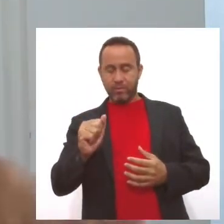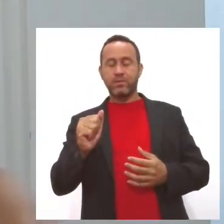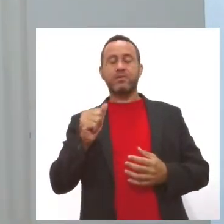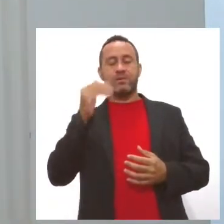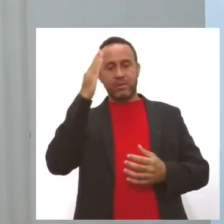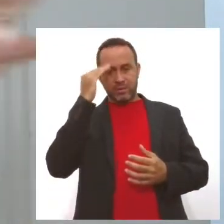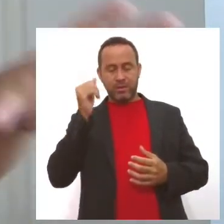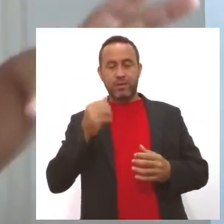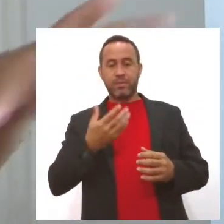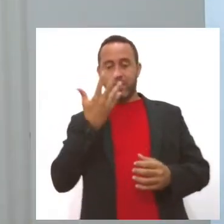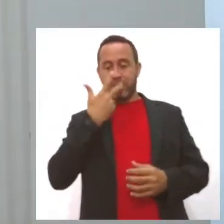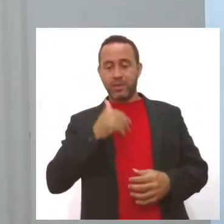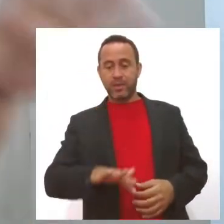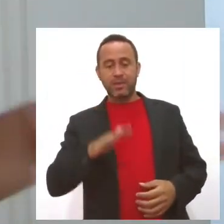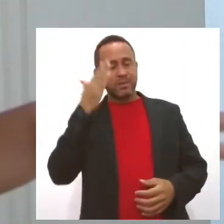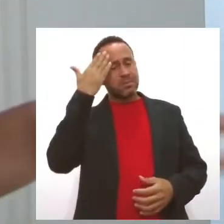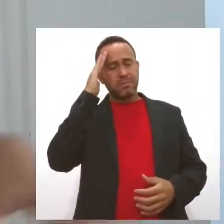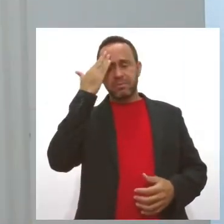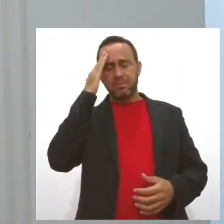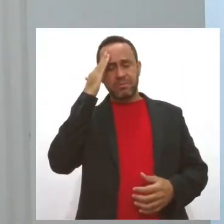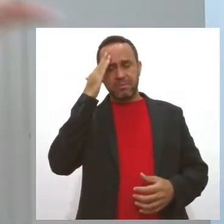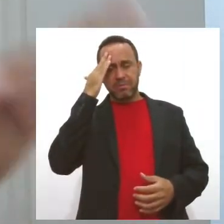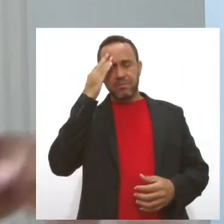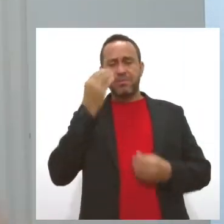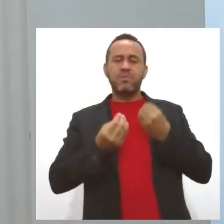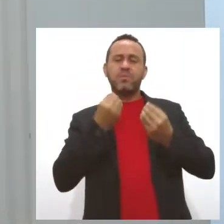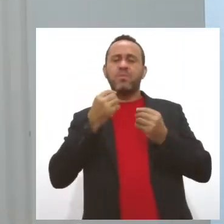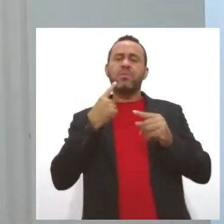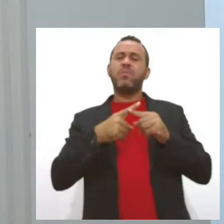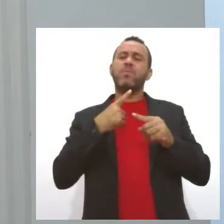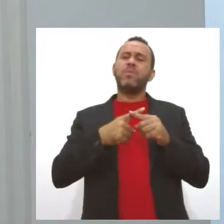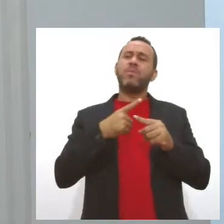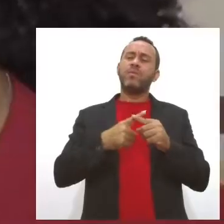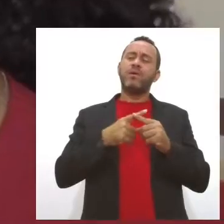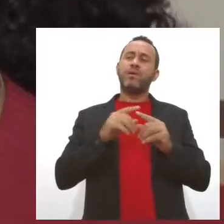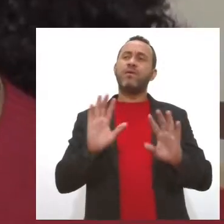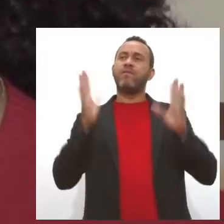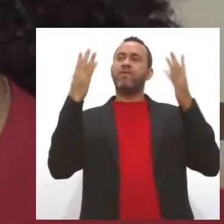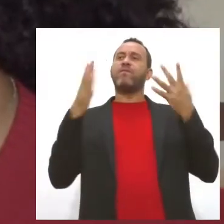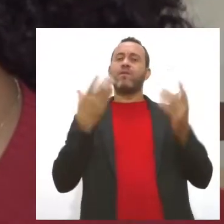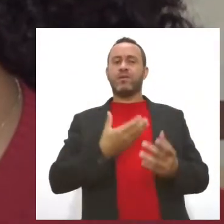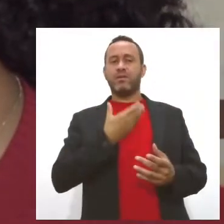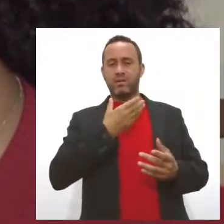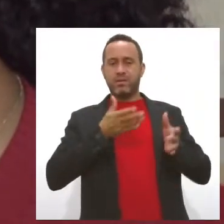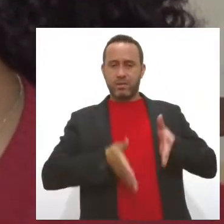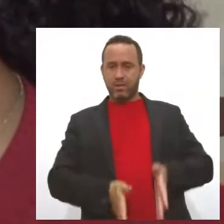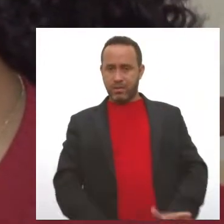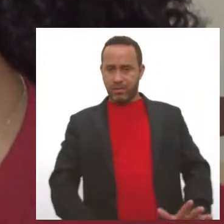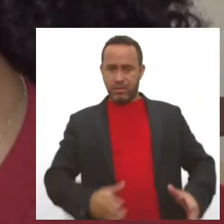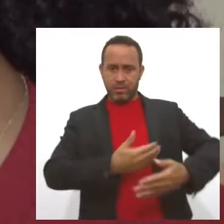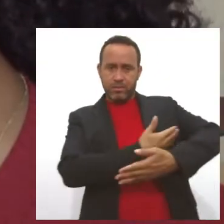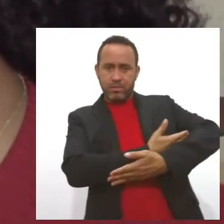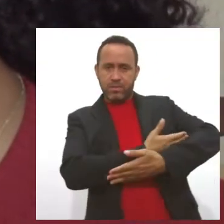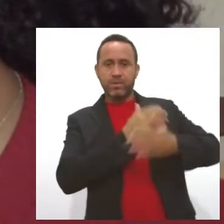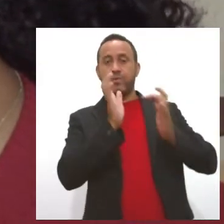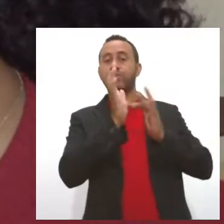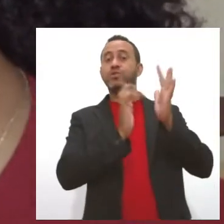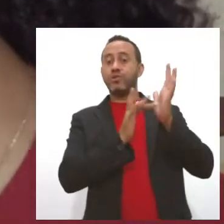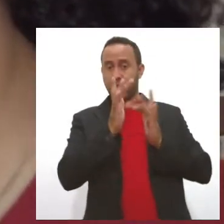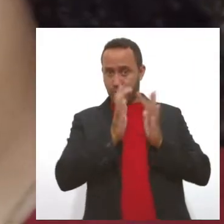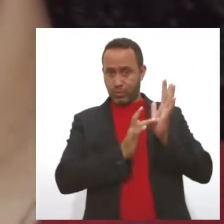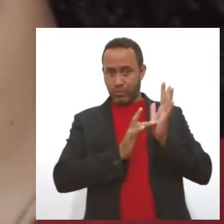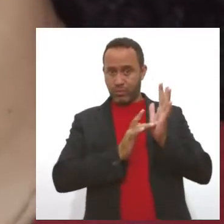infância não entendia muito bem por que as pessoas comemoravam mais o nascimento do menino Jesus, que é o